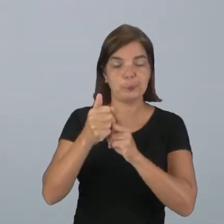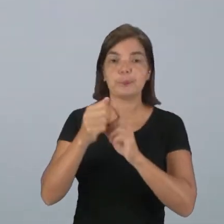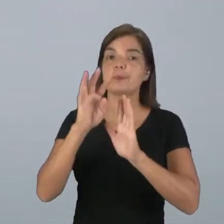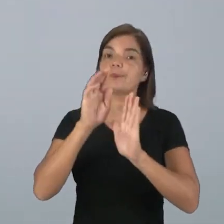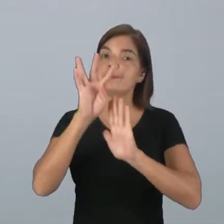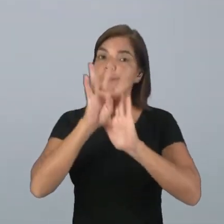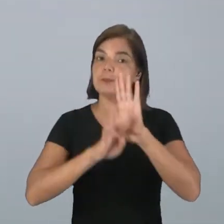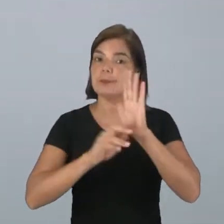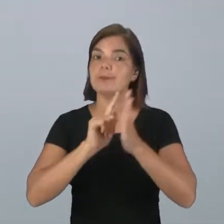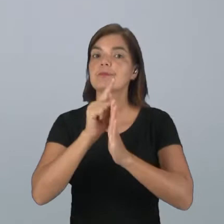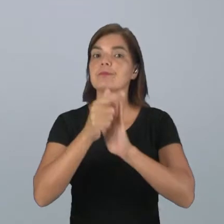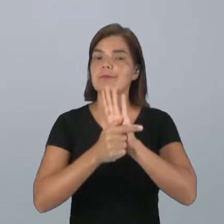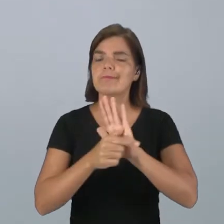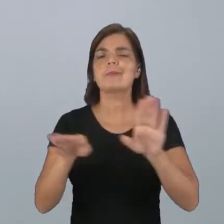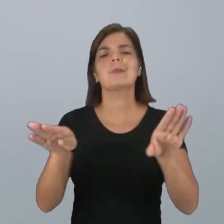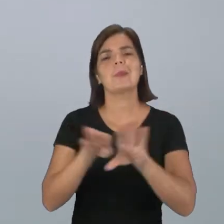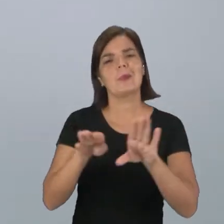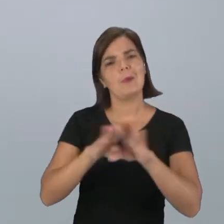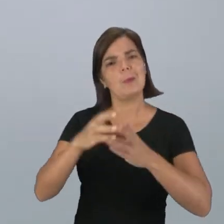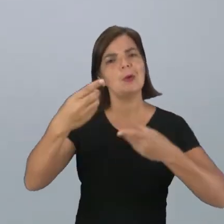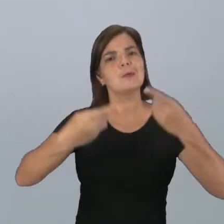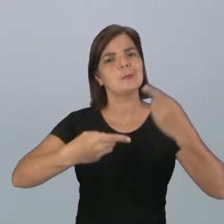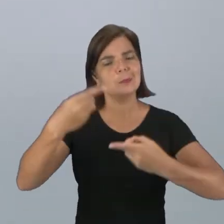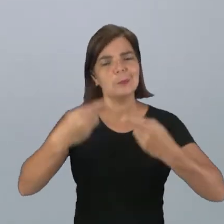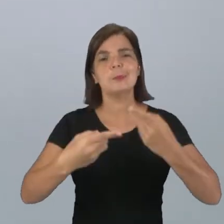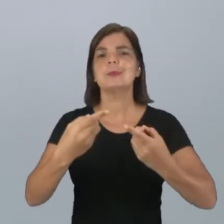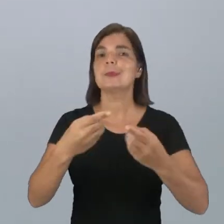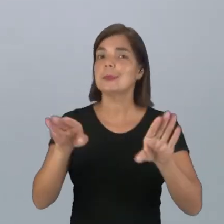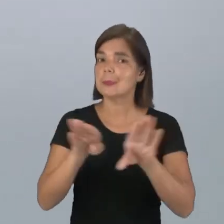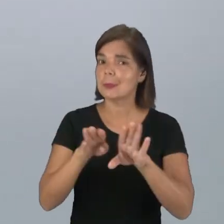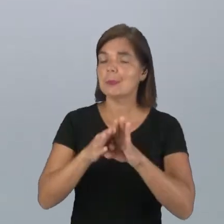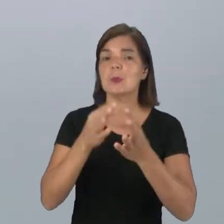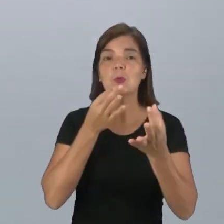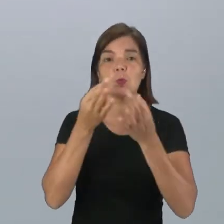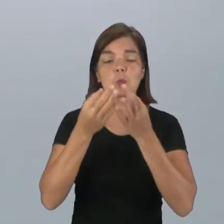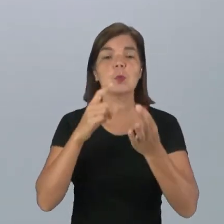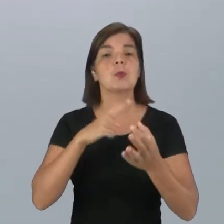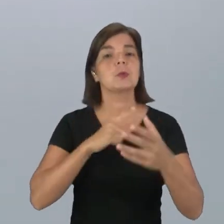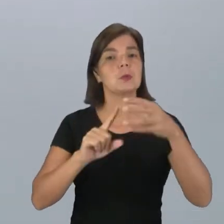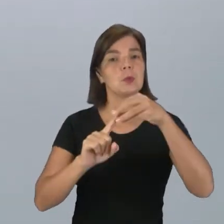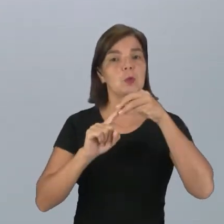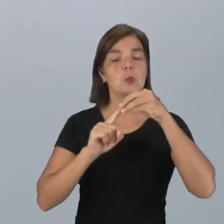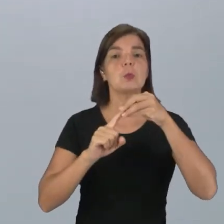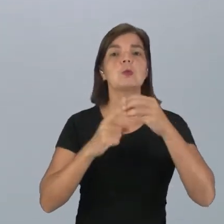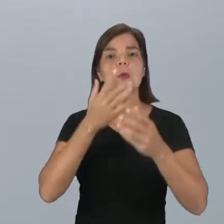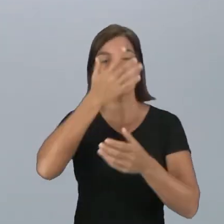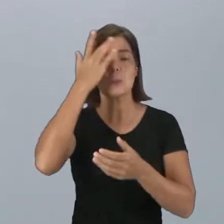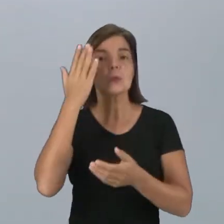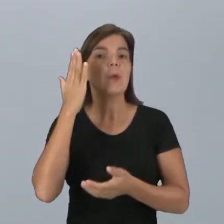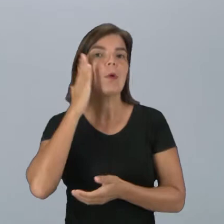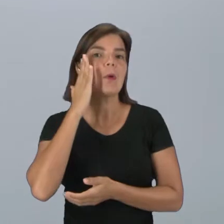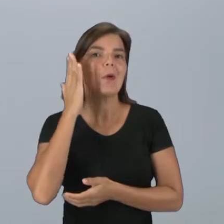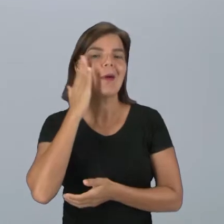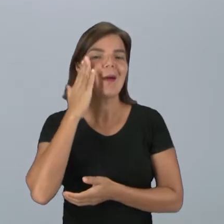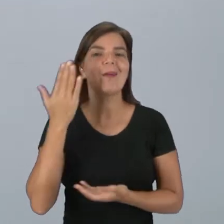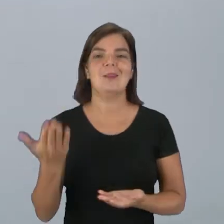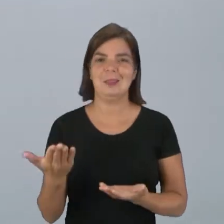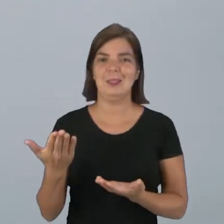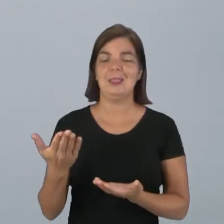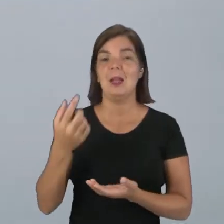textual debate, que também é um gênero argumentativo, porque tem o objetivo de persuadir o outro da